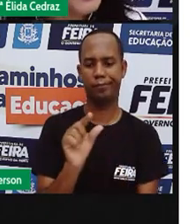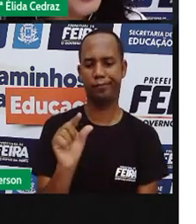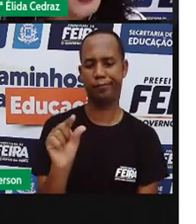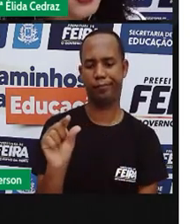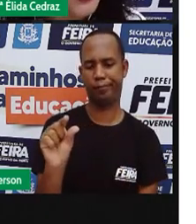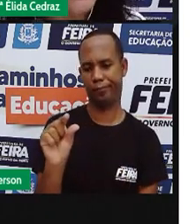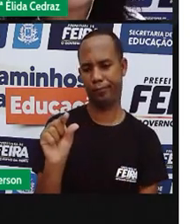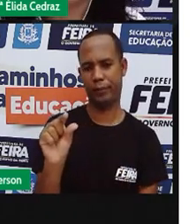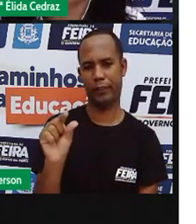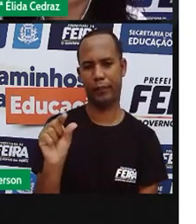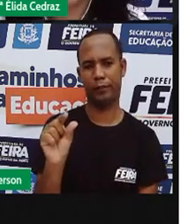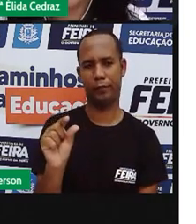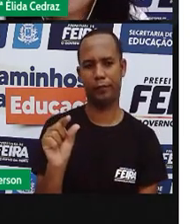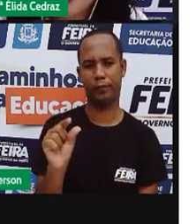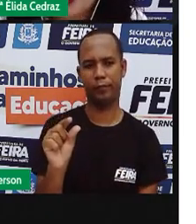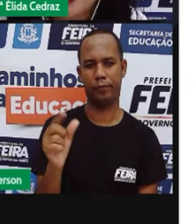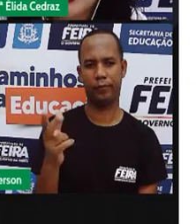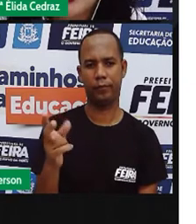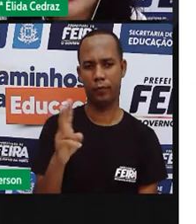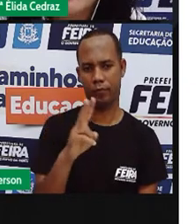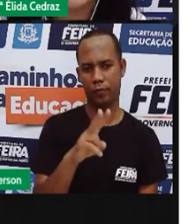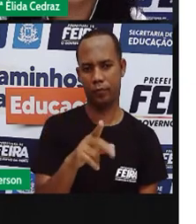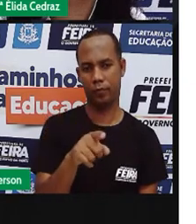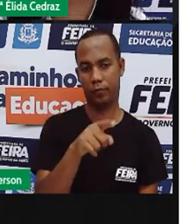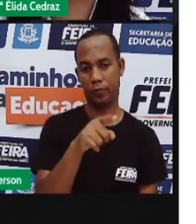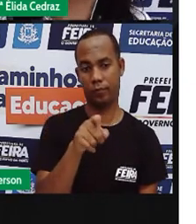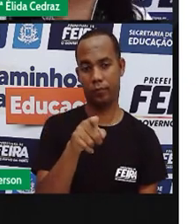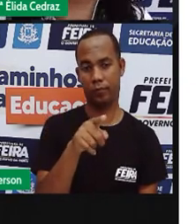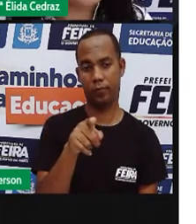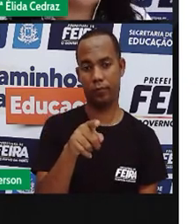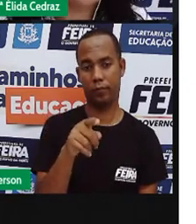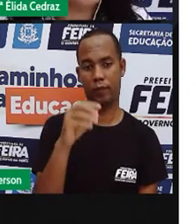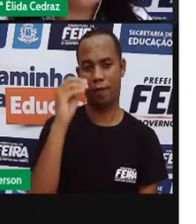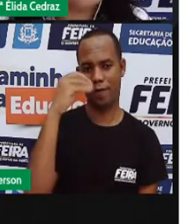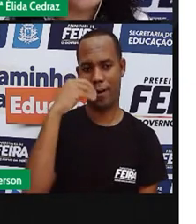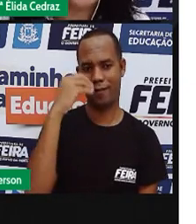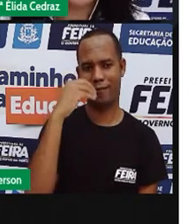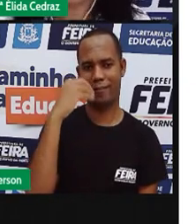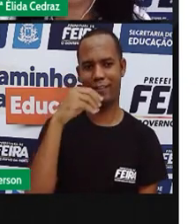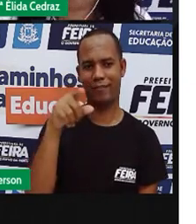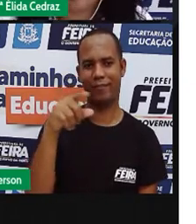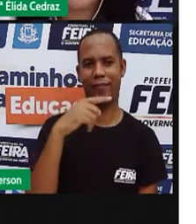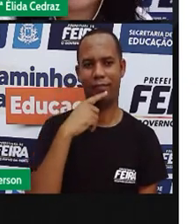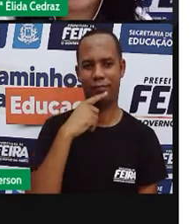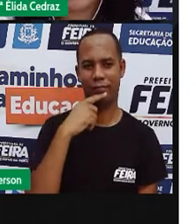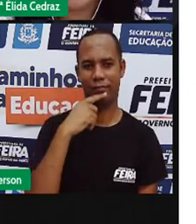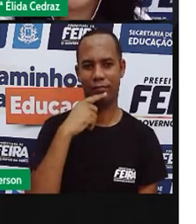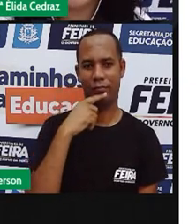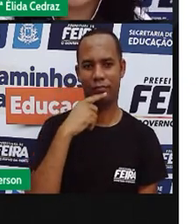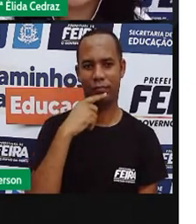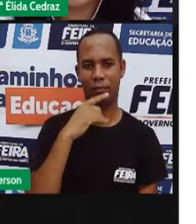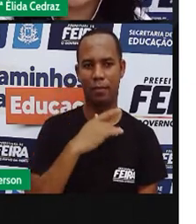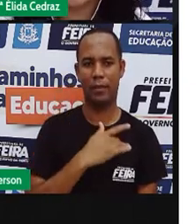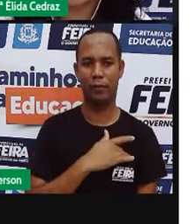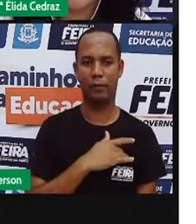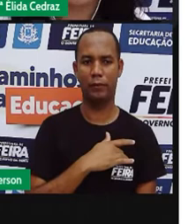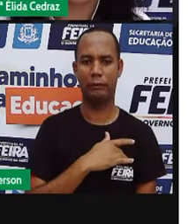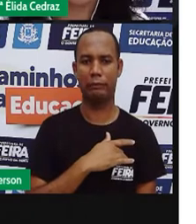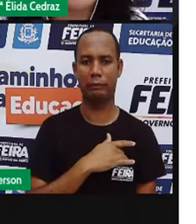pequeno, de forte, fraco, de corajoso,